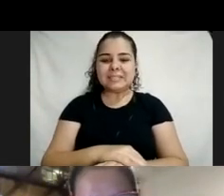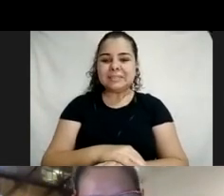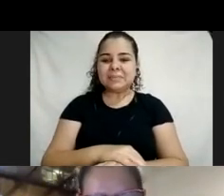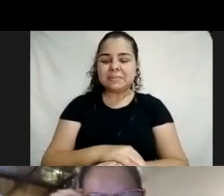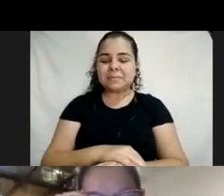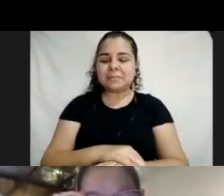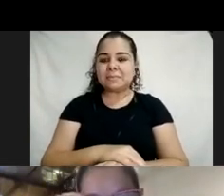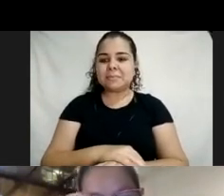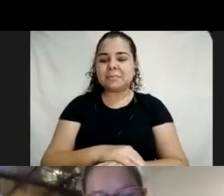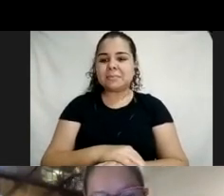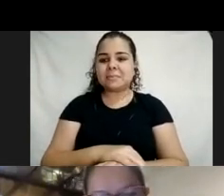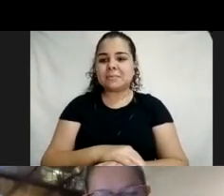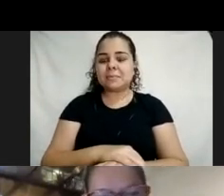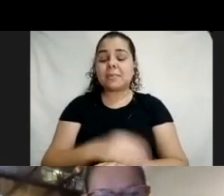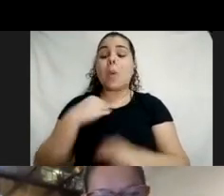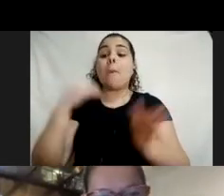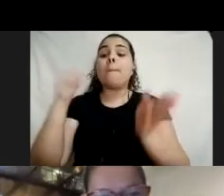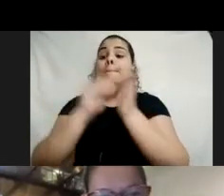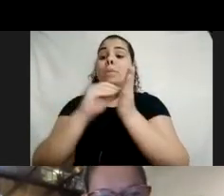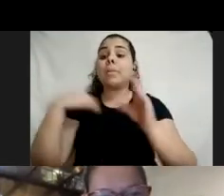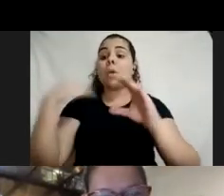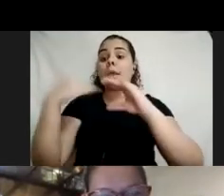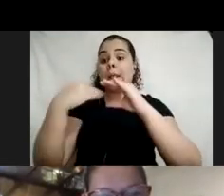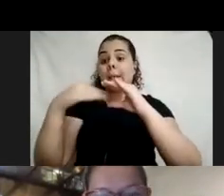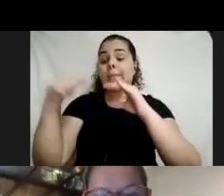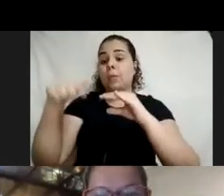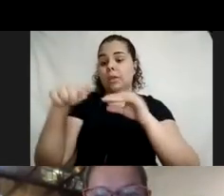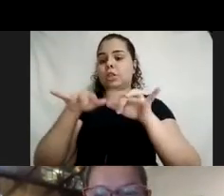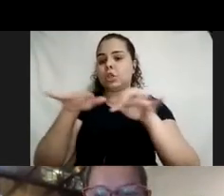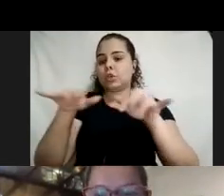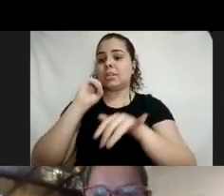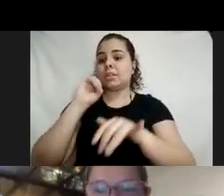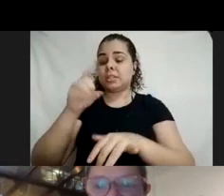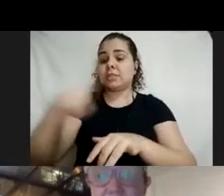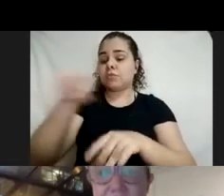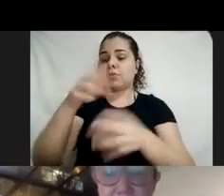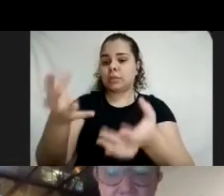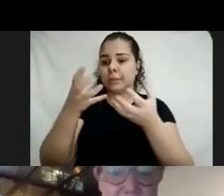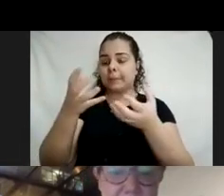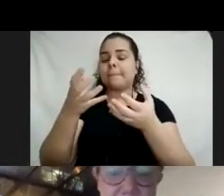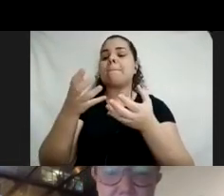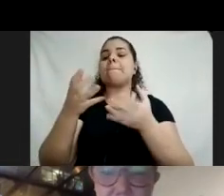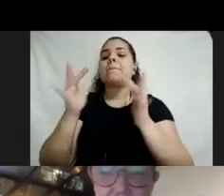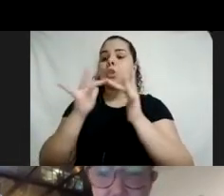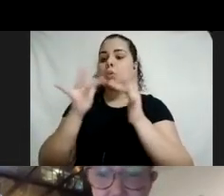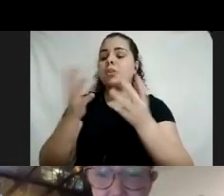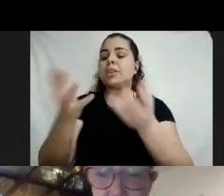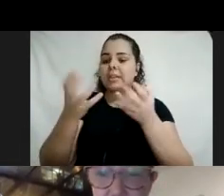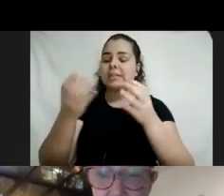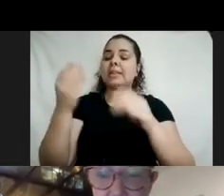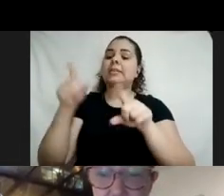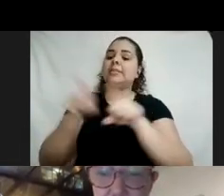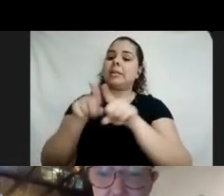Olha só, deixei meu e-mail aqui no chat, se vocês quiserem entrar no grupo de WhatsApp sobre